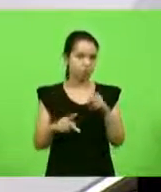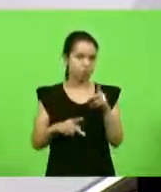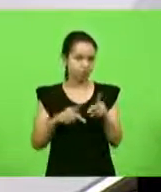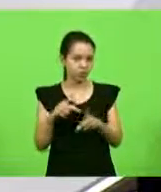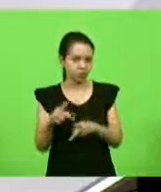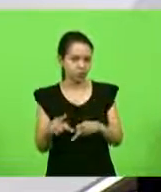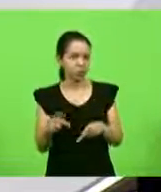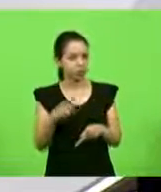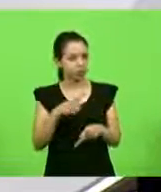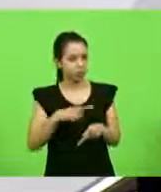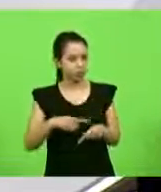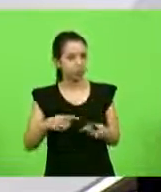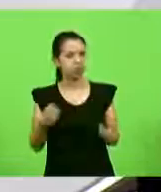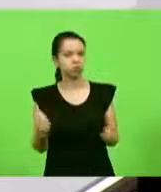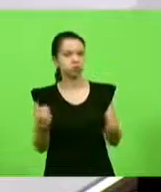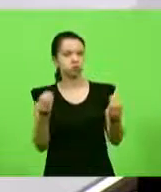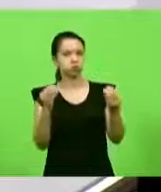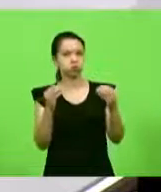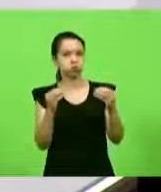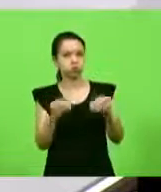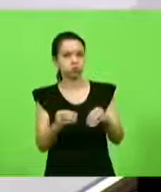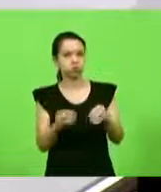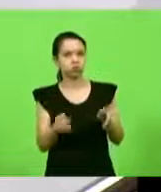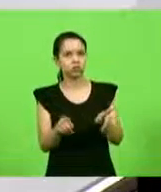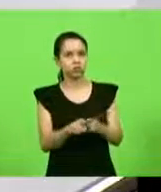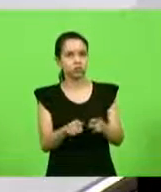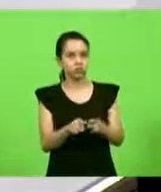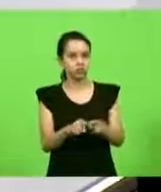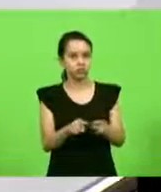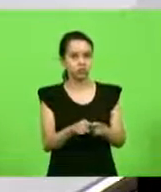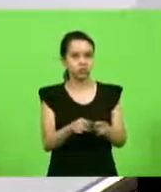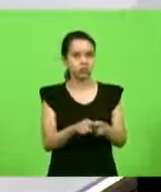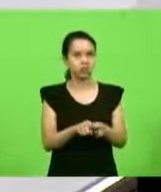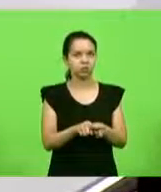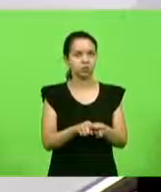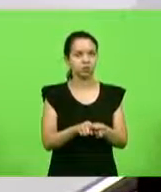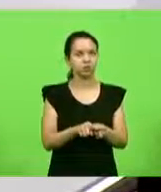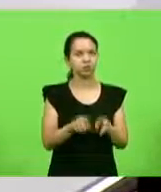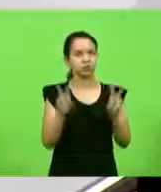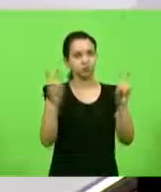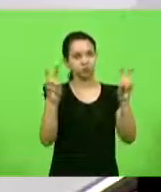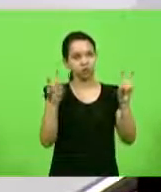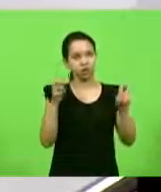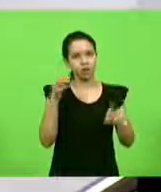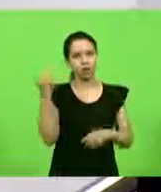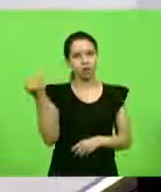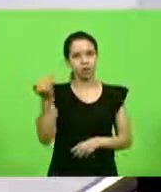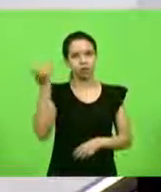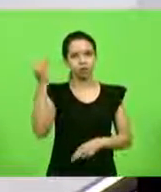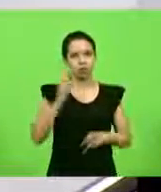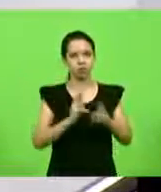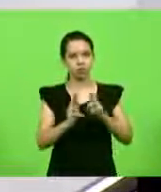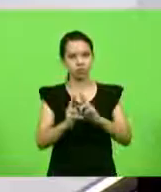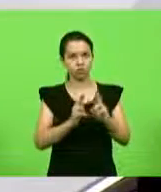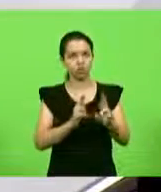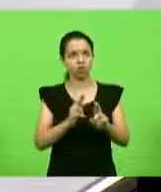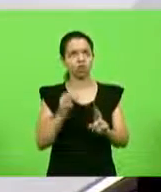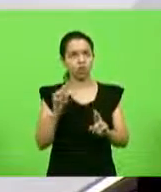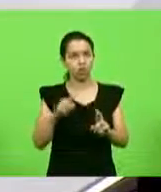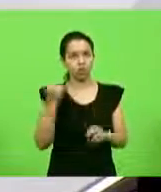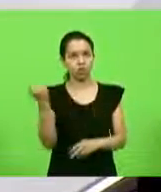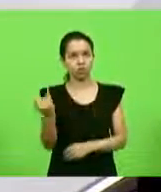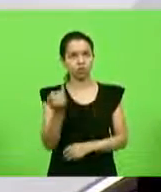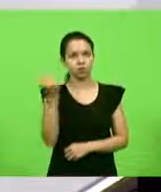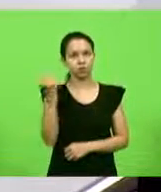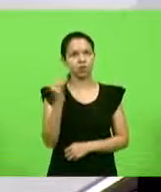salvando da importância dessas rodovias que são necessárias, mas ao mesmo tempo não podemos esquecer que nós